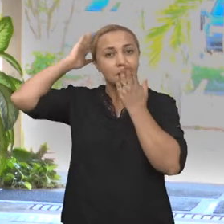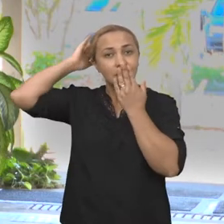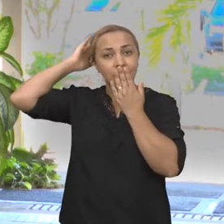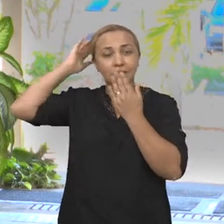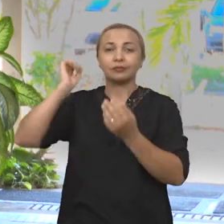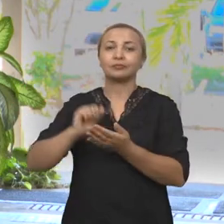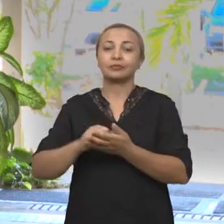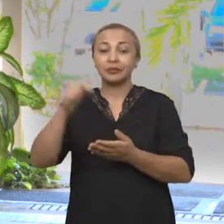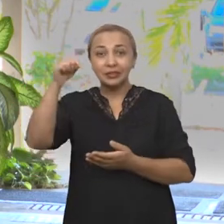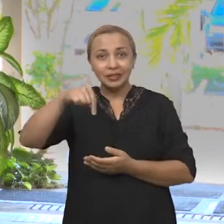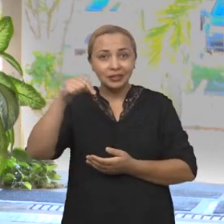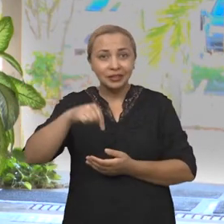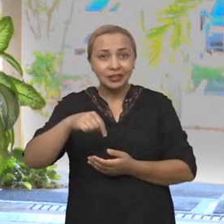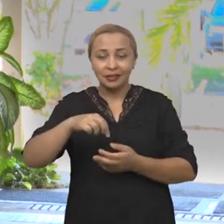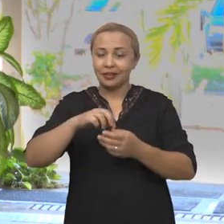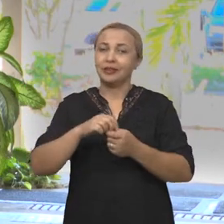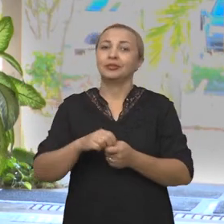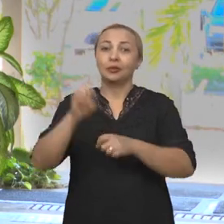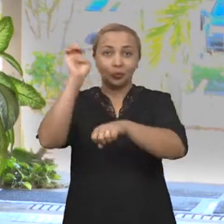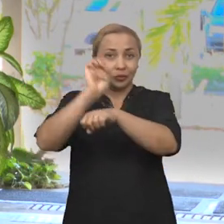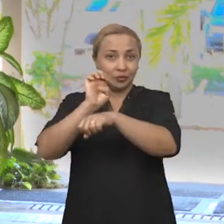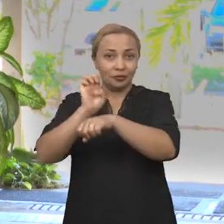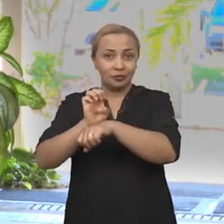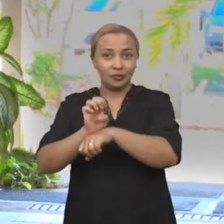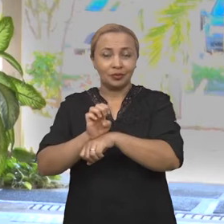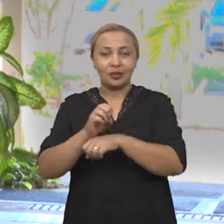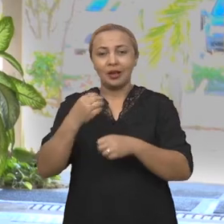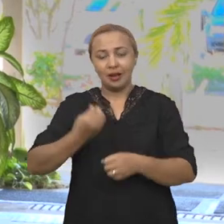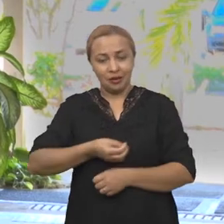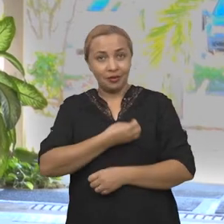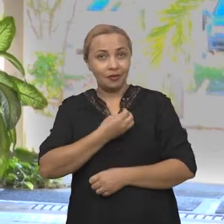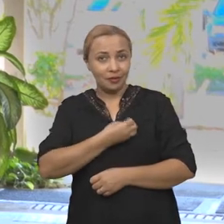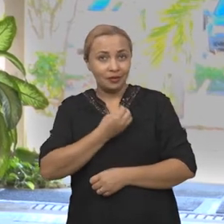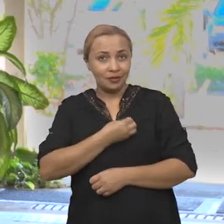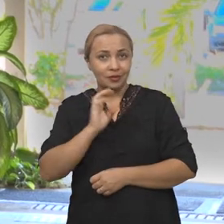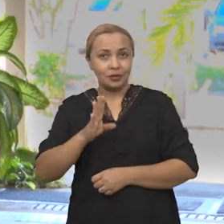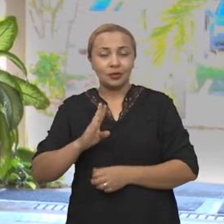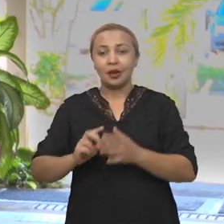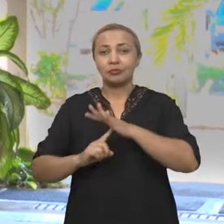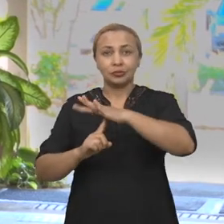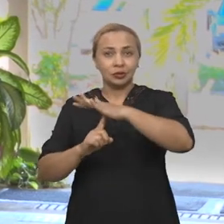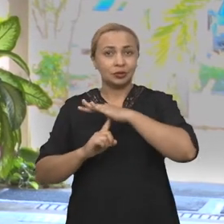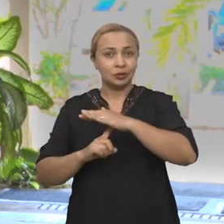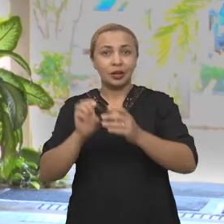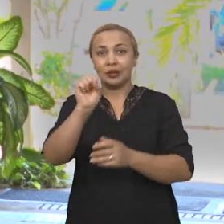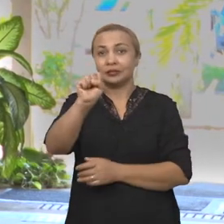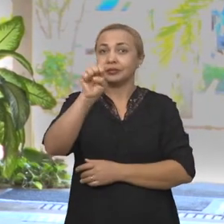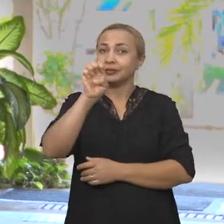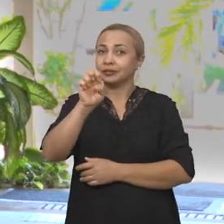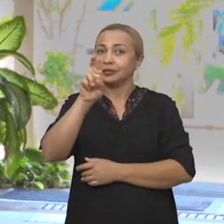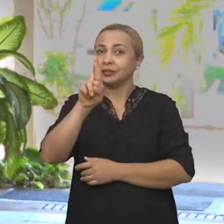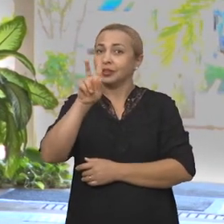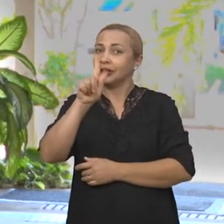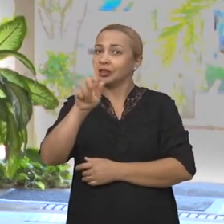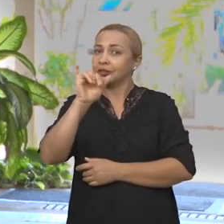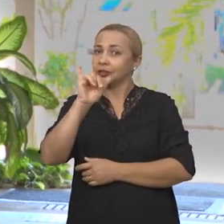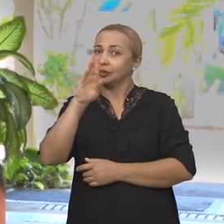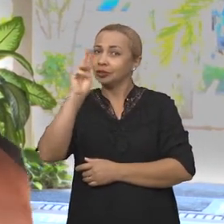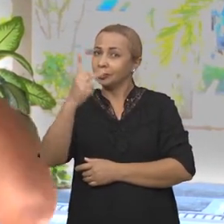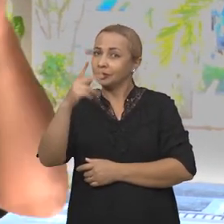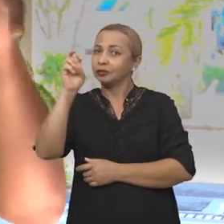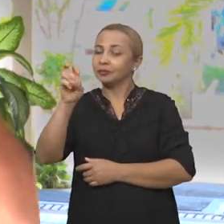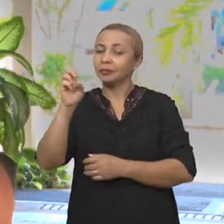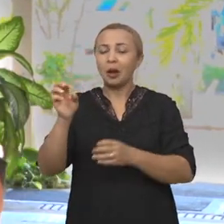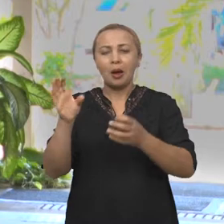daqui, aclimatadas, ou seja, que vivem já no ecossistema sergipano. E começamos a